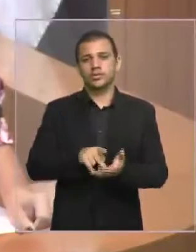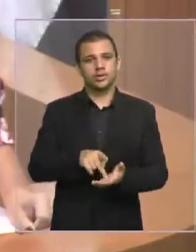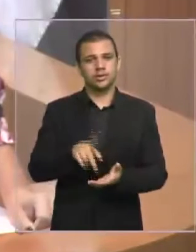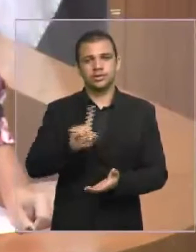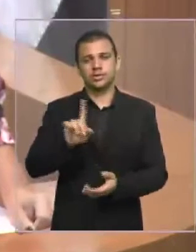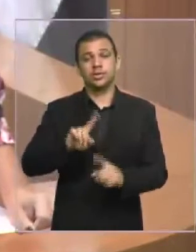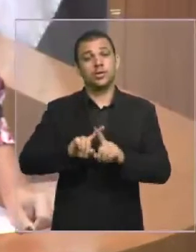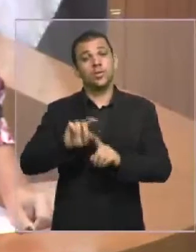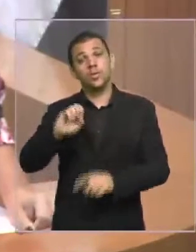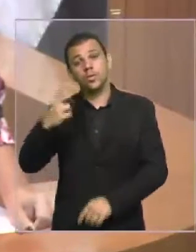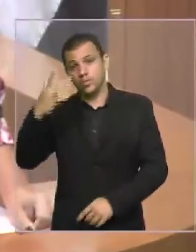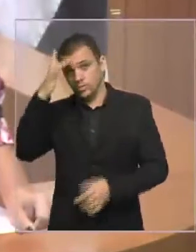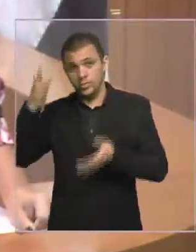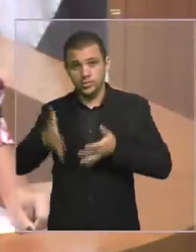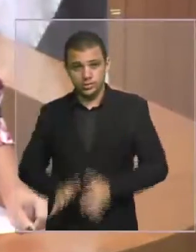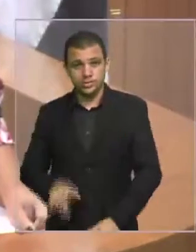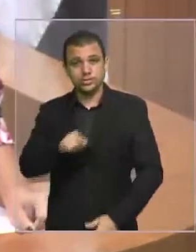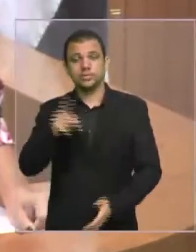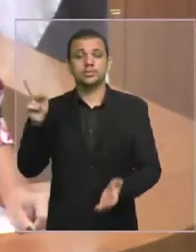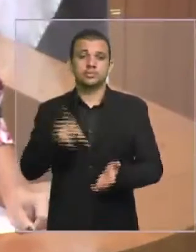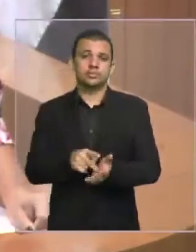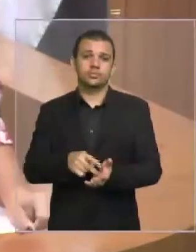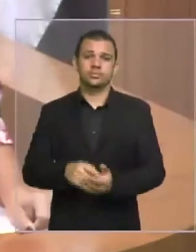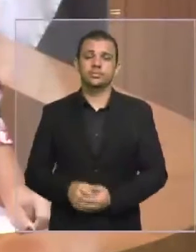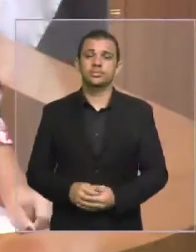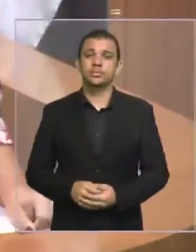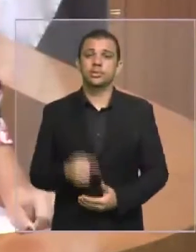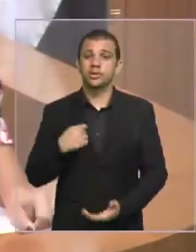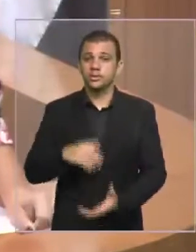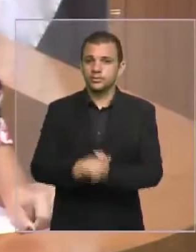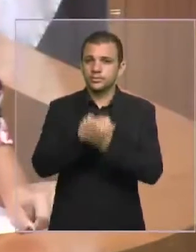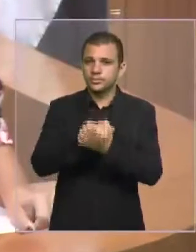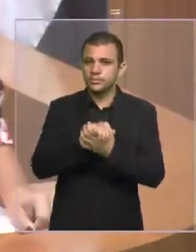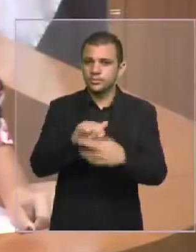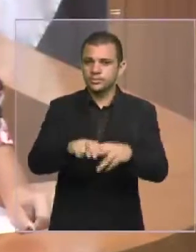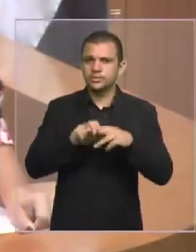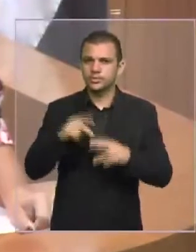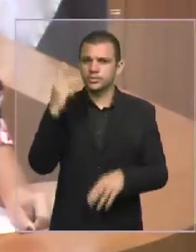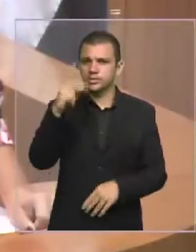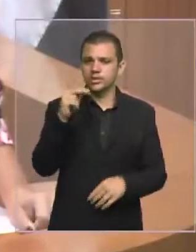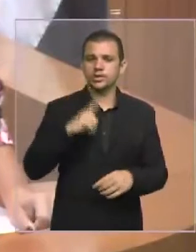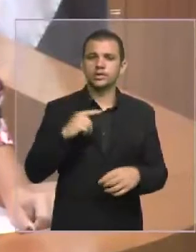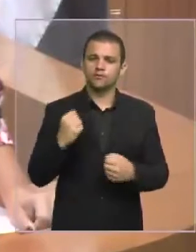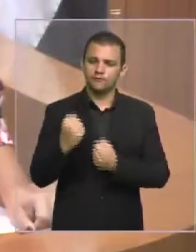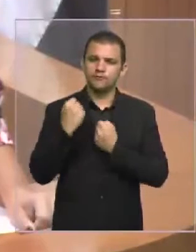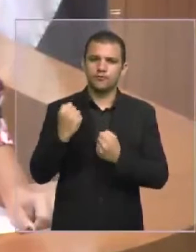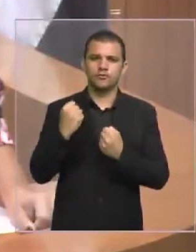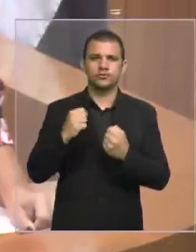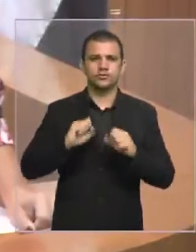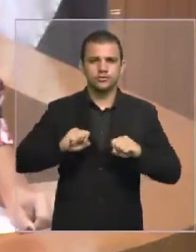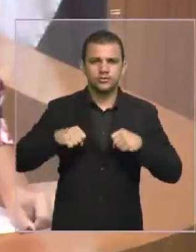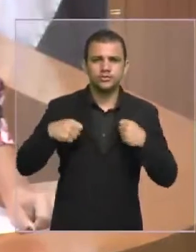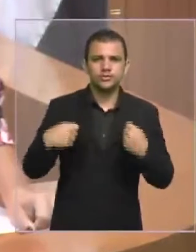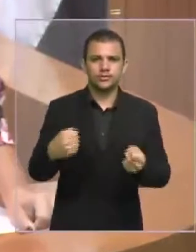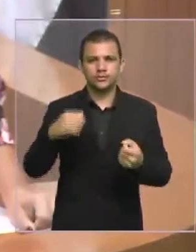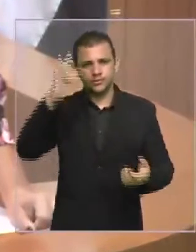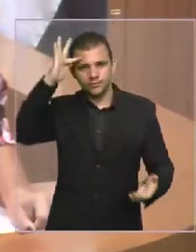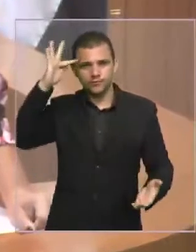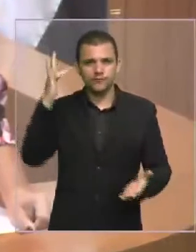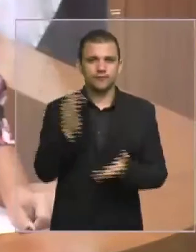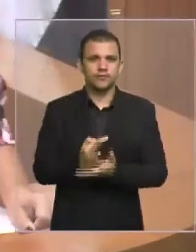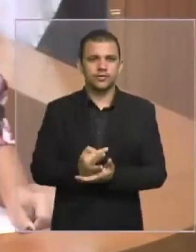Os parabenizo pela força, dedicação e fé que edifica